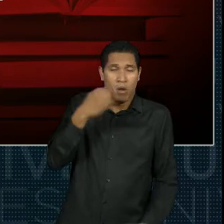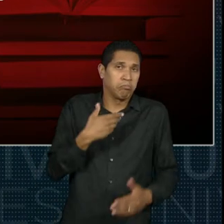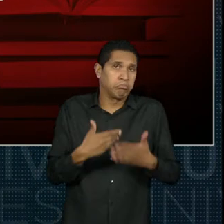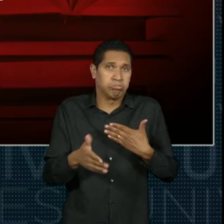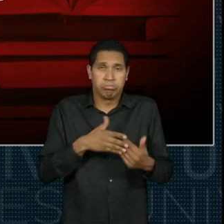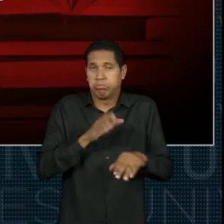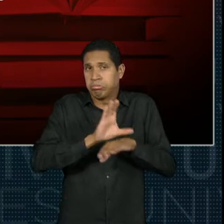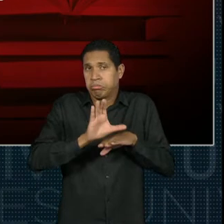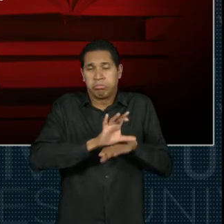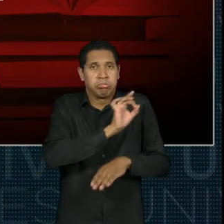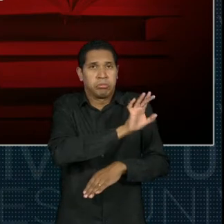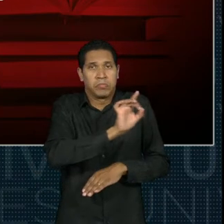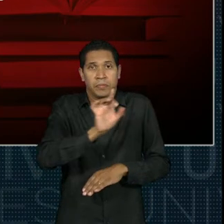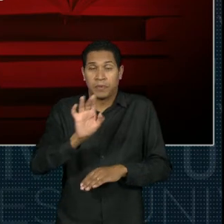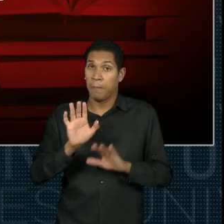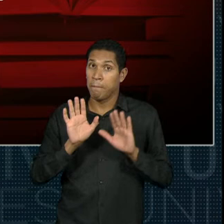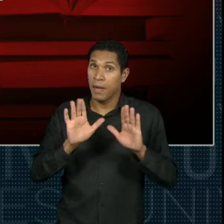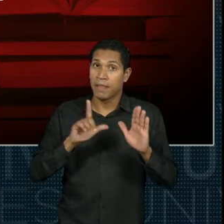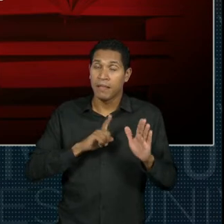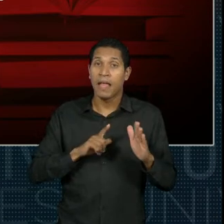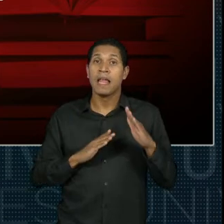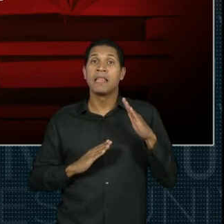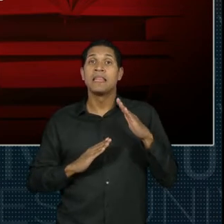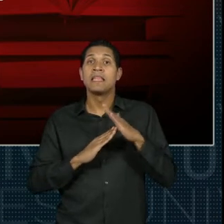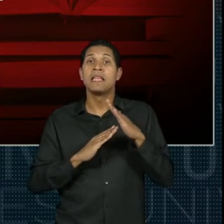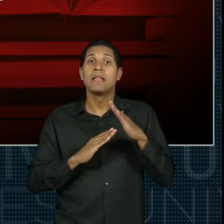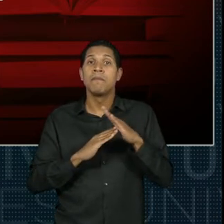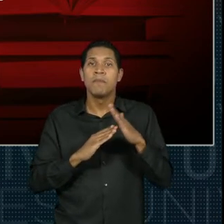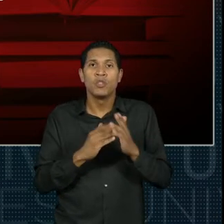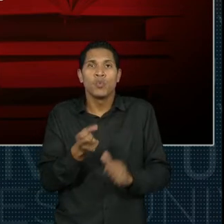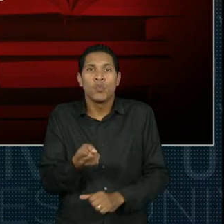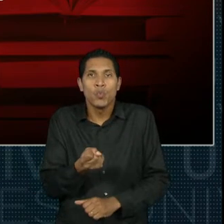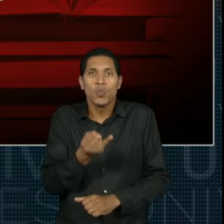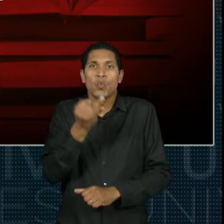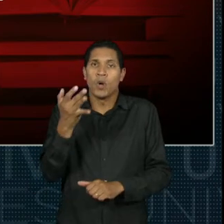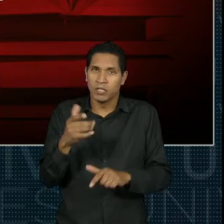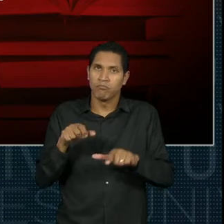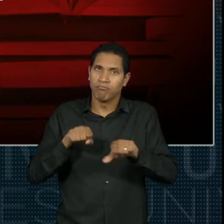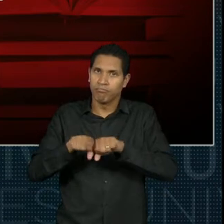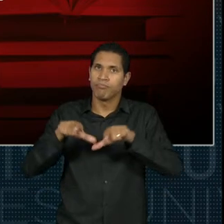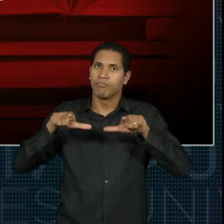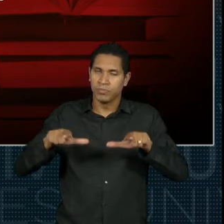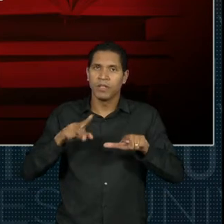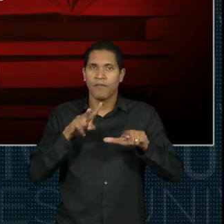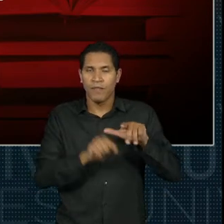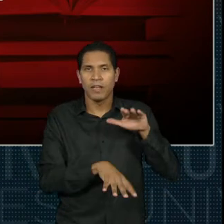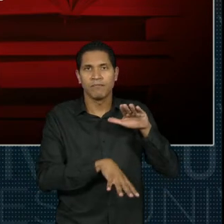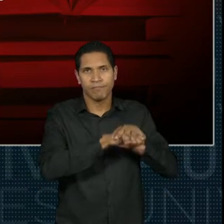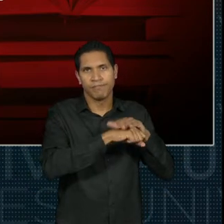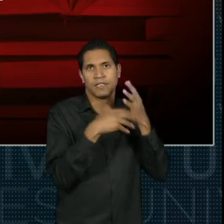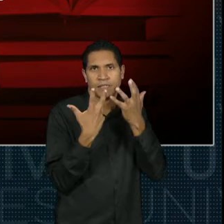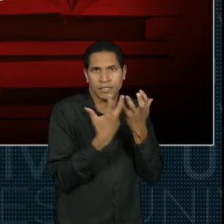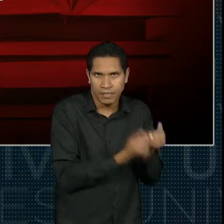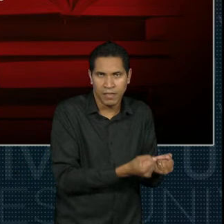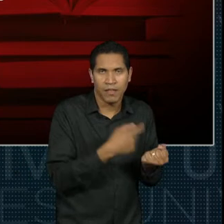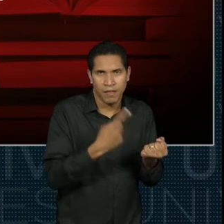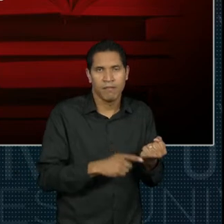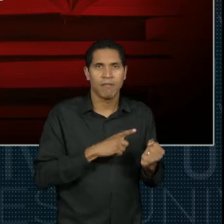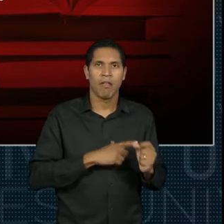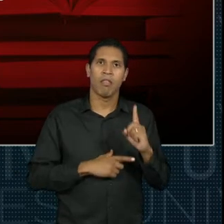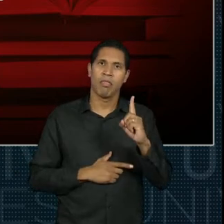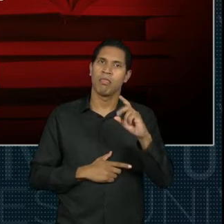Certo? Mas existe um limite de número de certificados que vão ser validados pela Univesp e serão dez